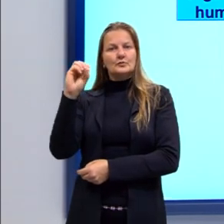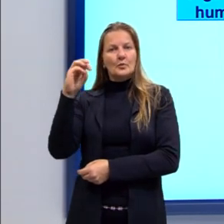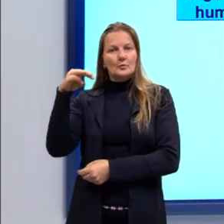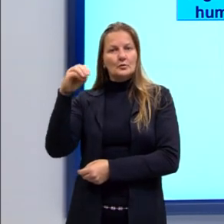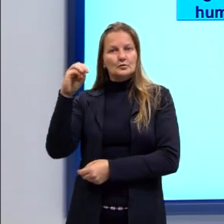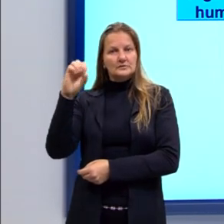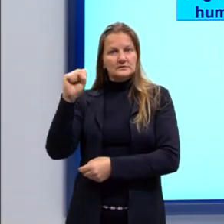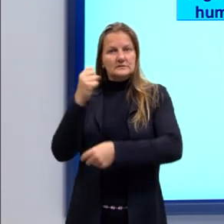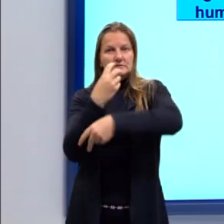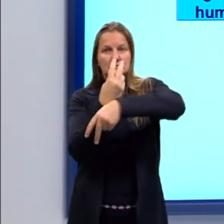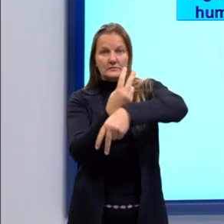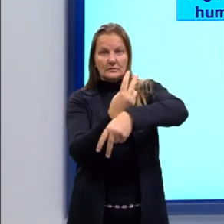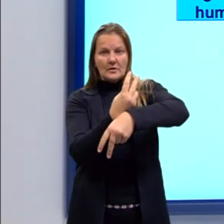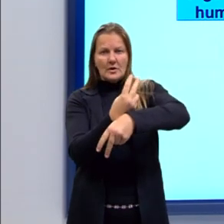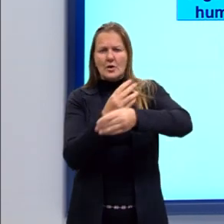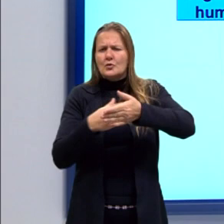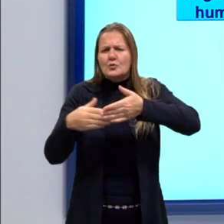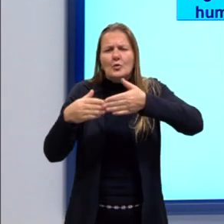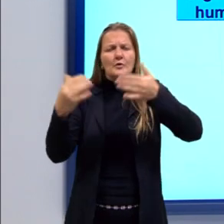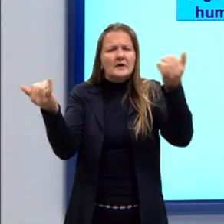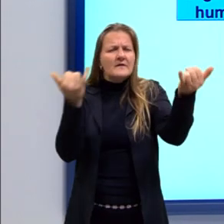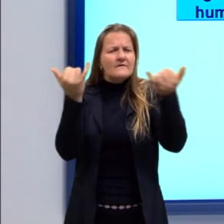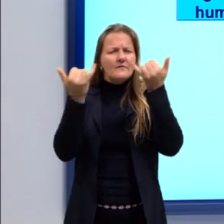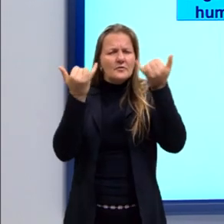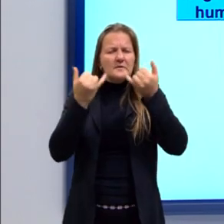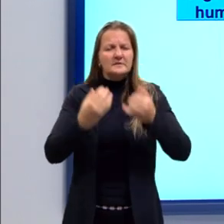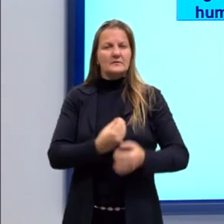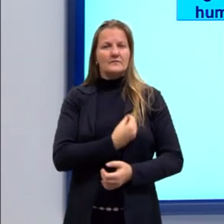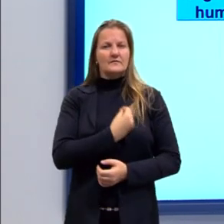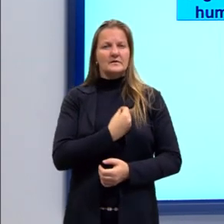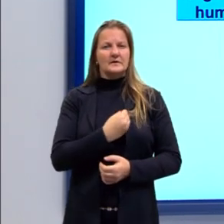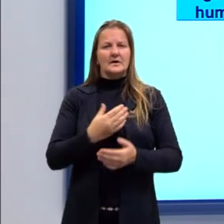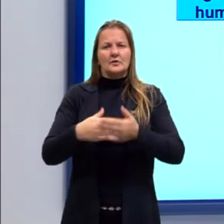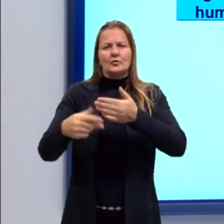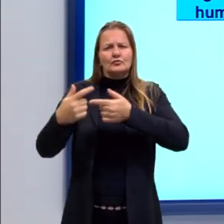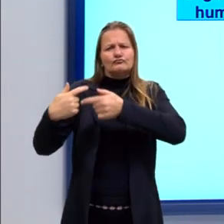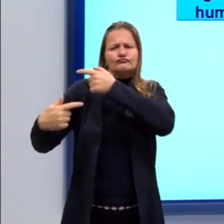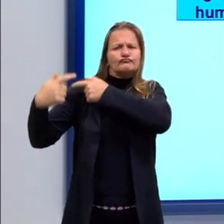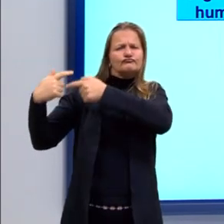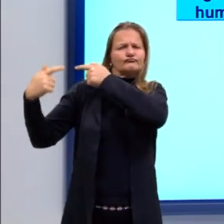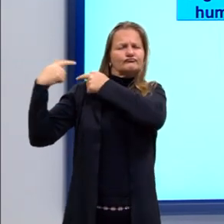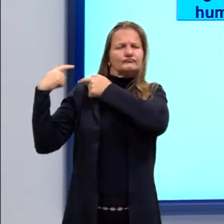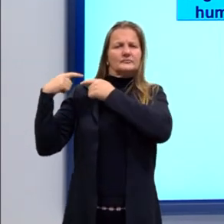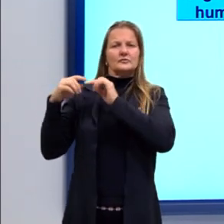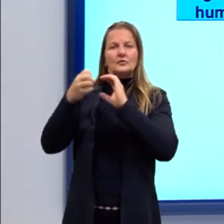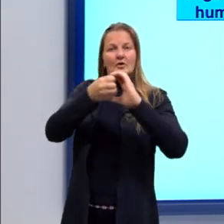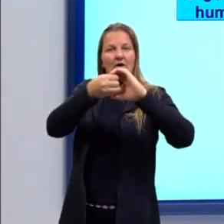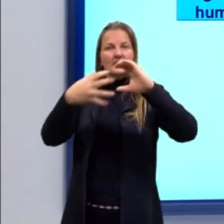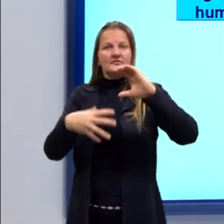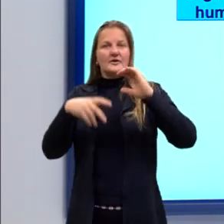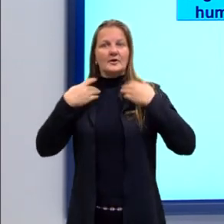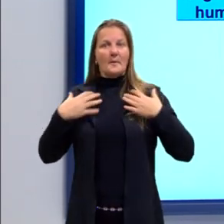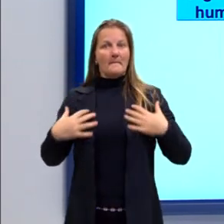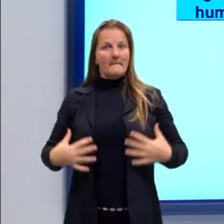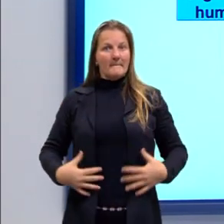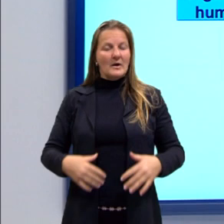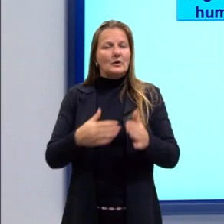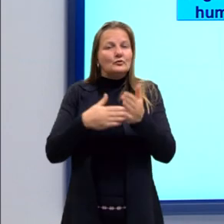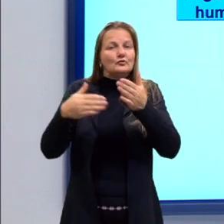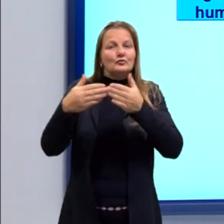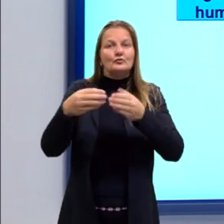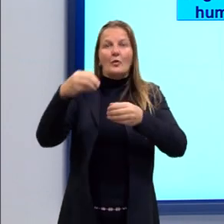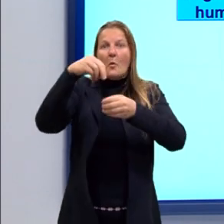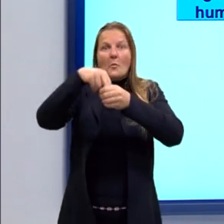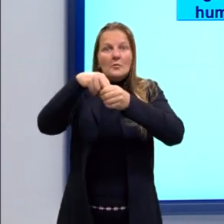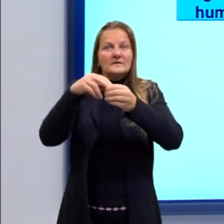informação da vida, dos nossos antepassados, das nossas características. Então, está tudo ali na central